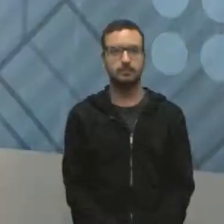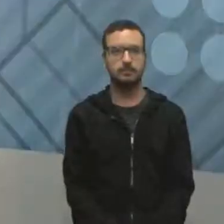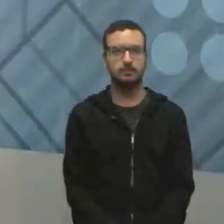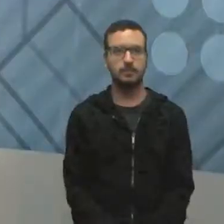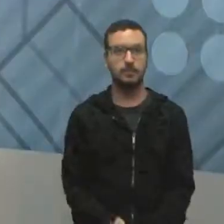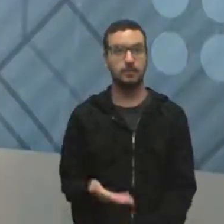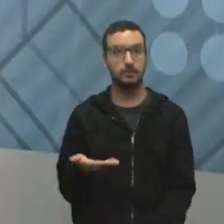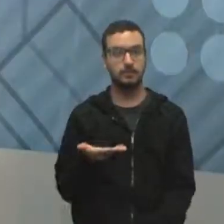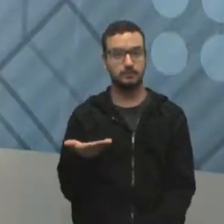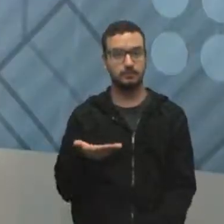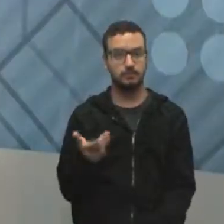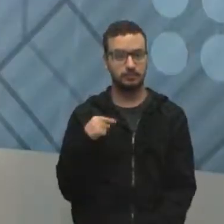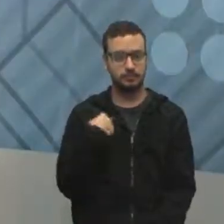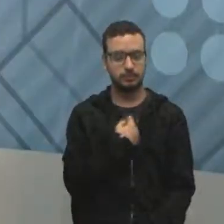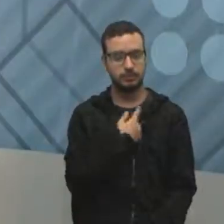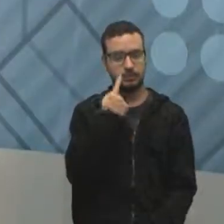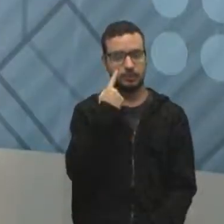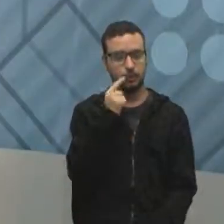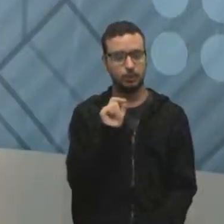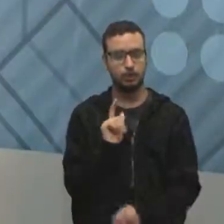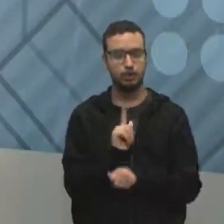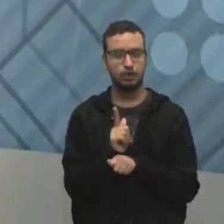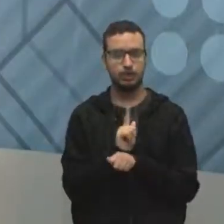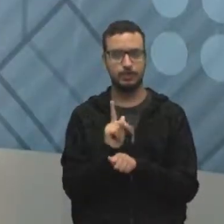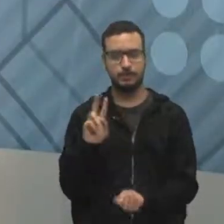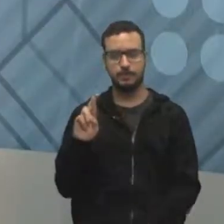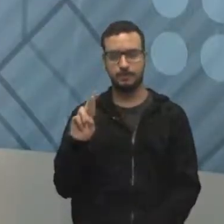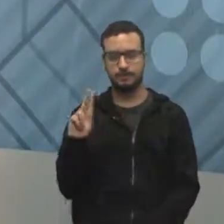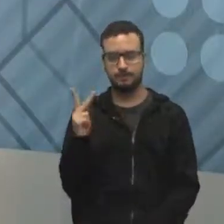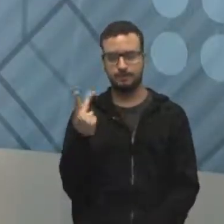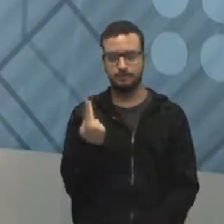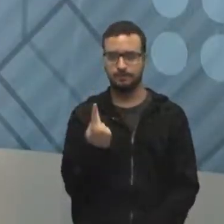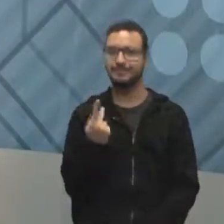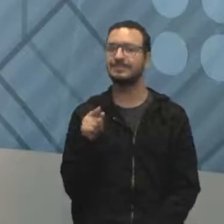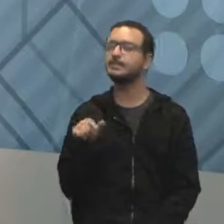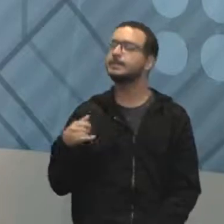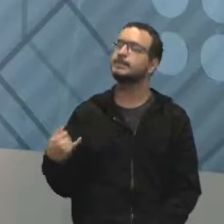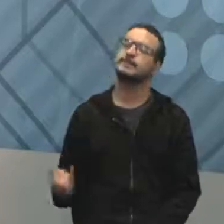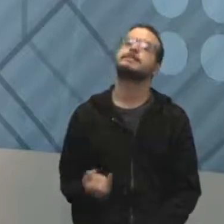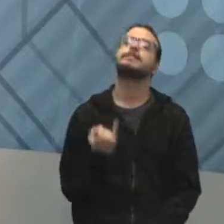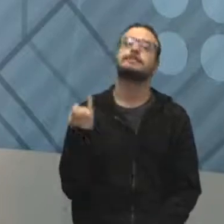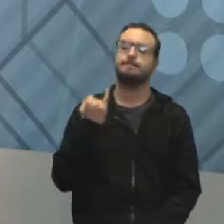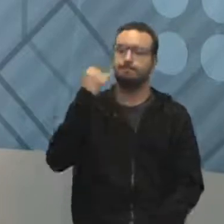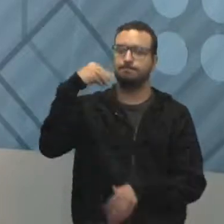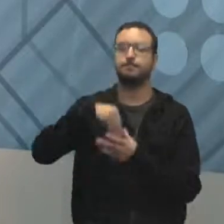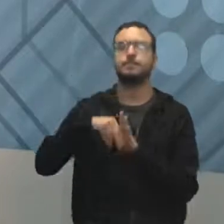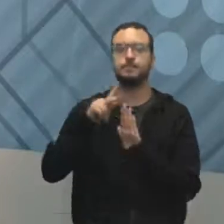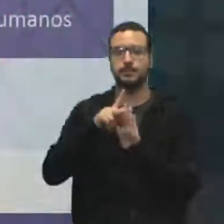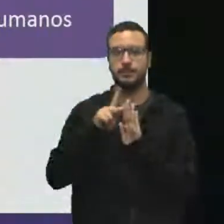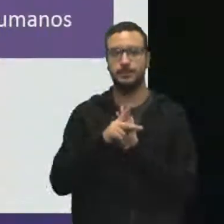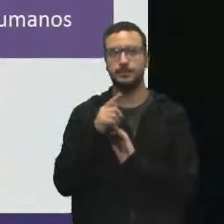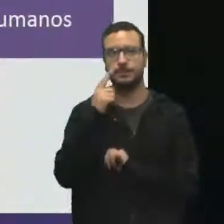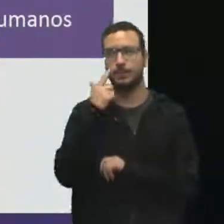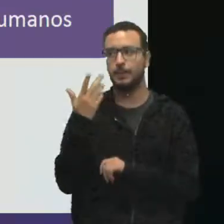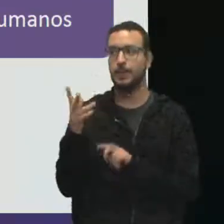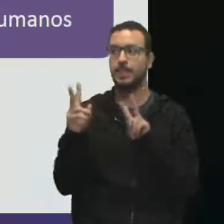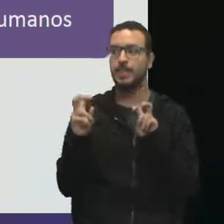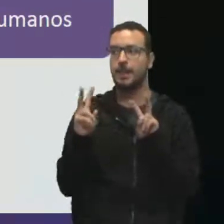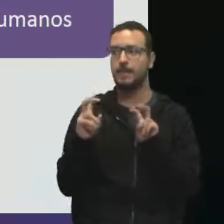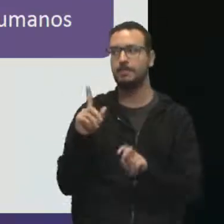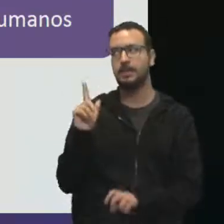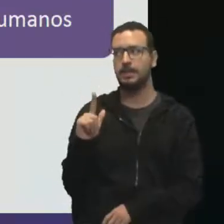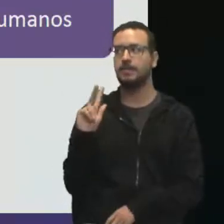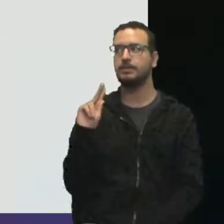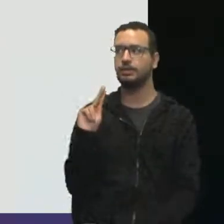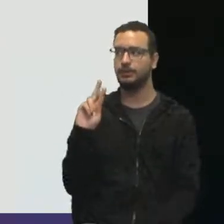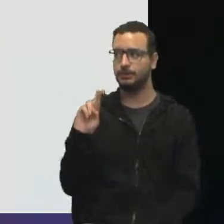Nós vamos agora trabalhar com o gerenciamento de recursos humanos que é vital para um bom projeto. Então vamos lá para o nosso tema, gestão